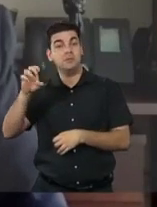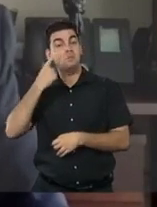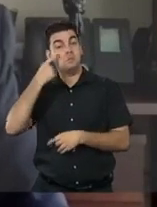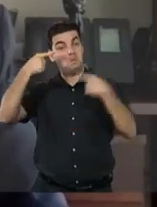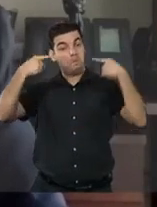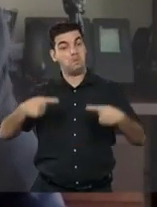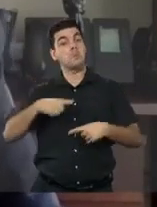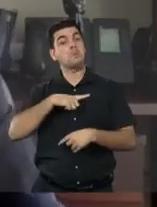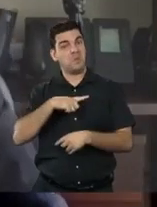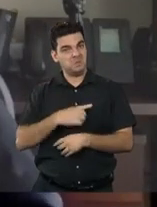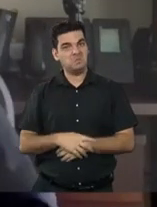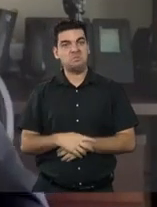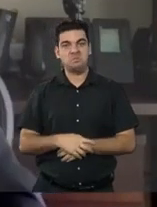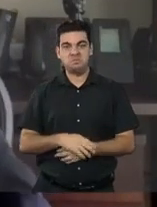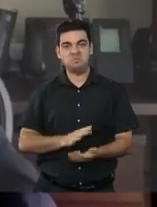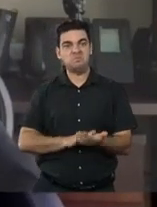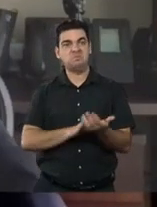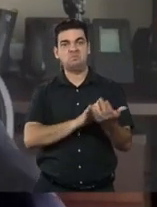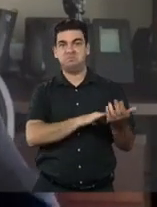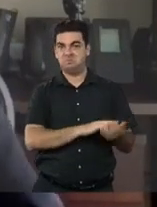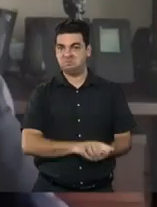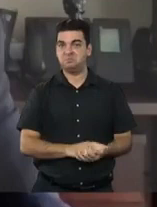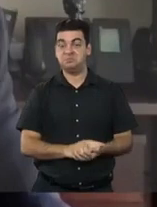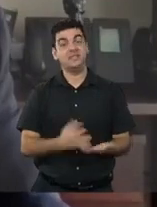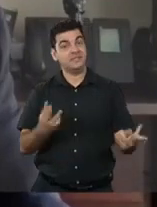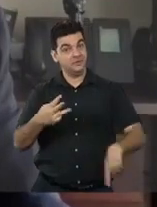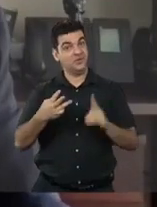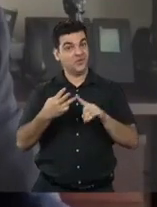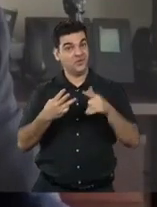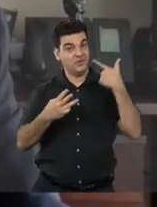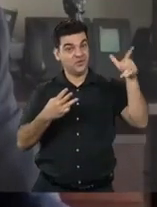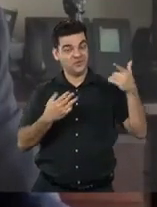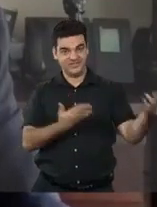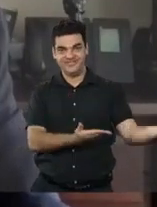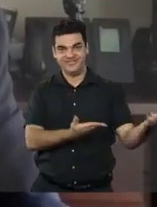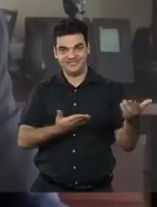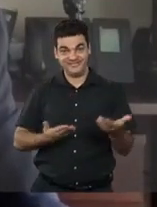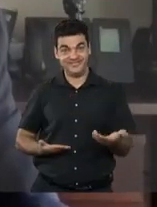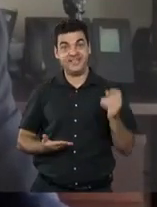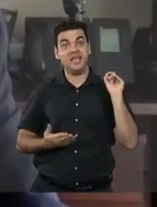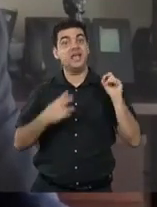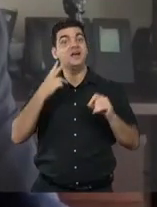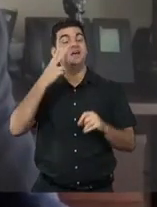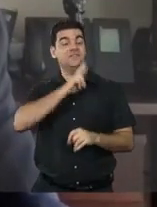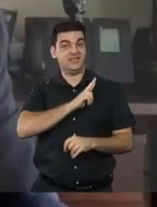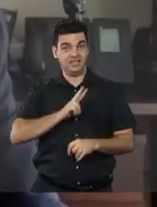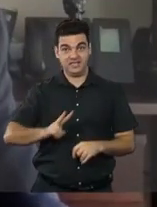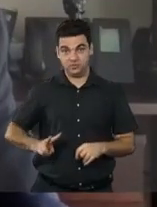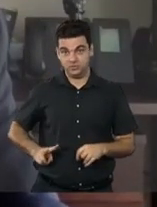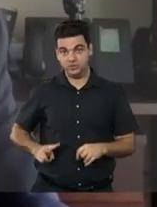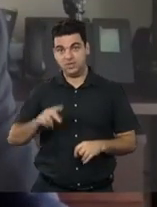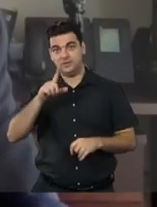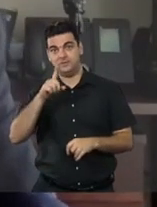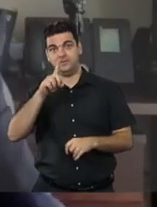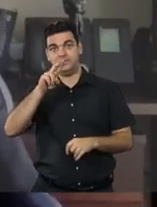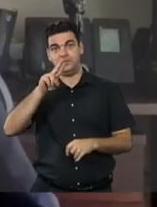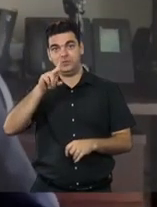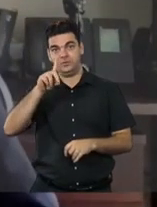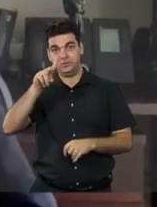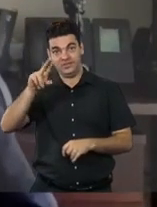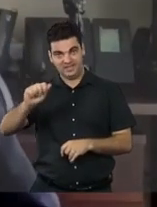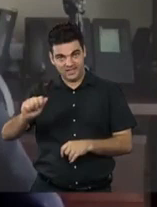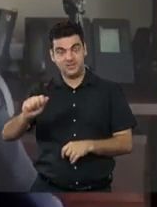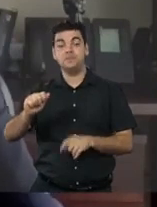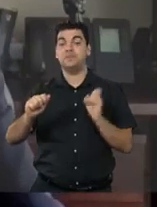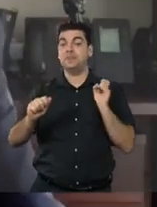Luísa. E também, para nosso prazer e honra, está a vereadora Duda Salaberti,